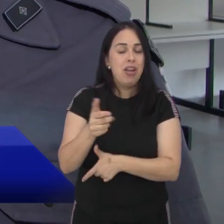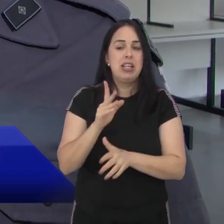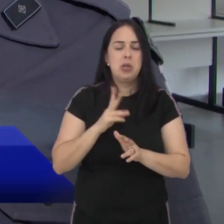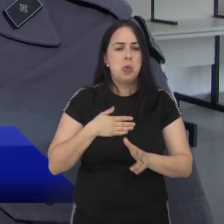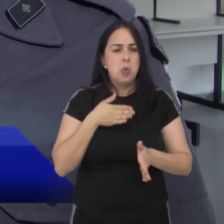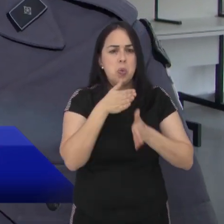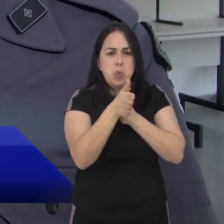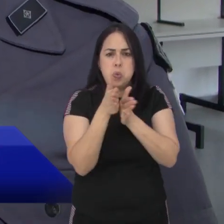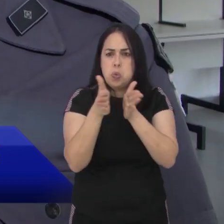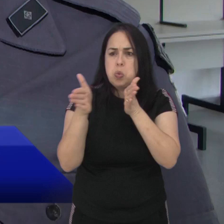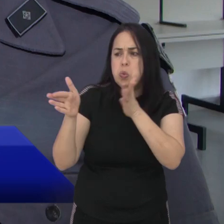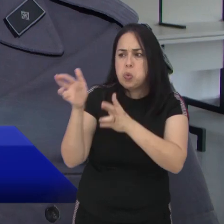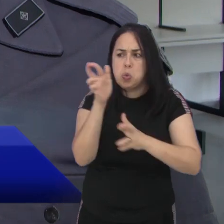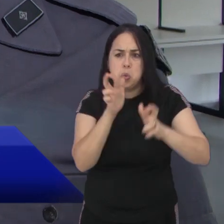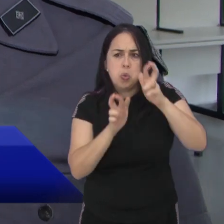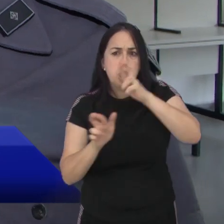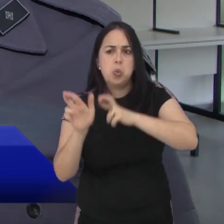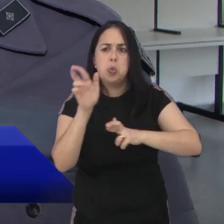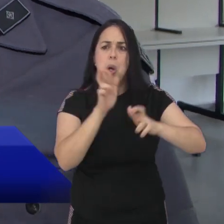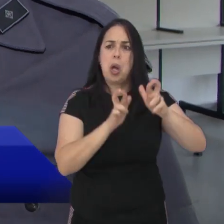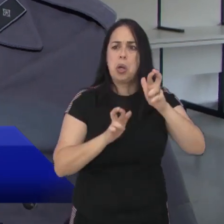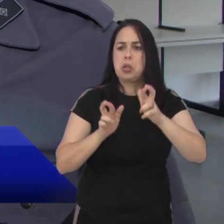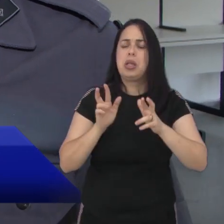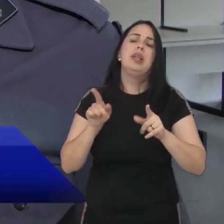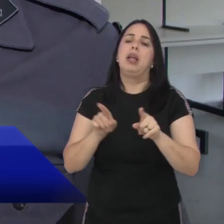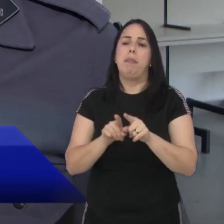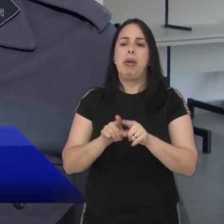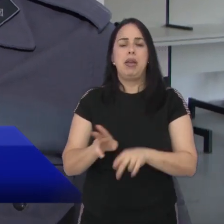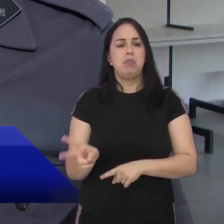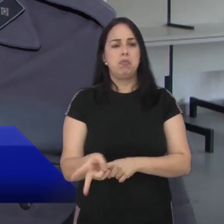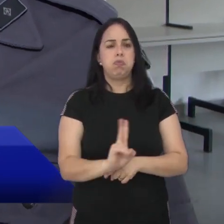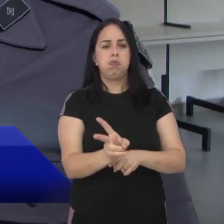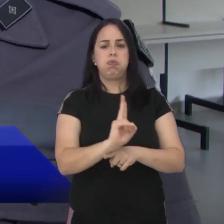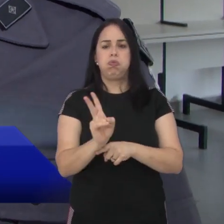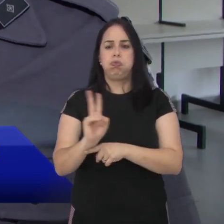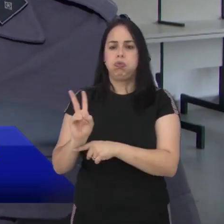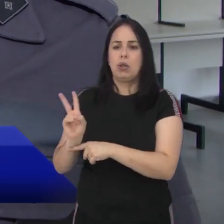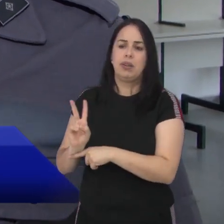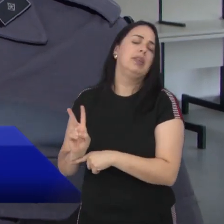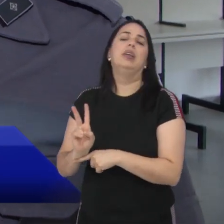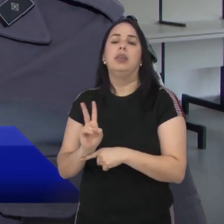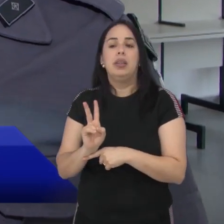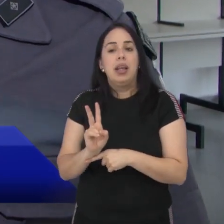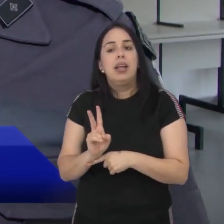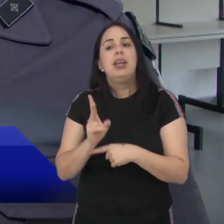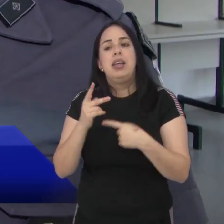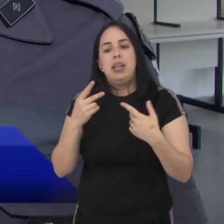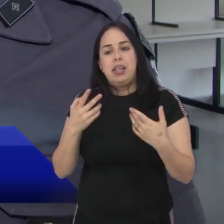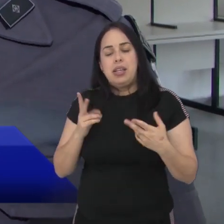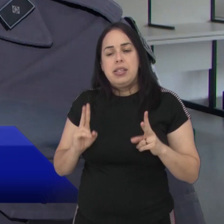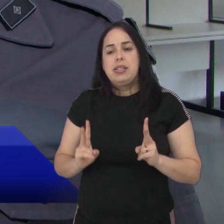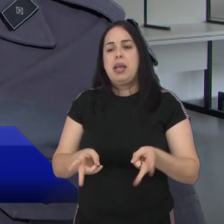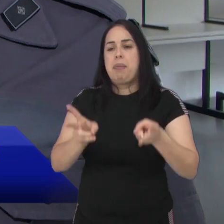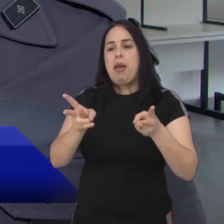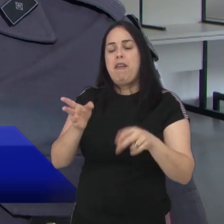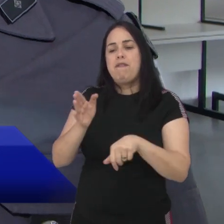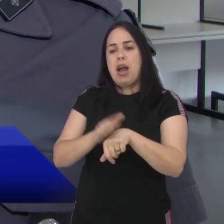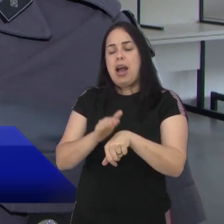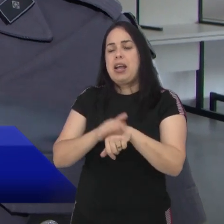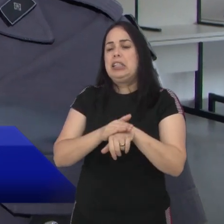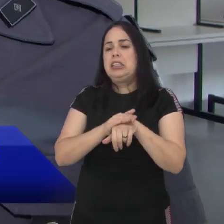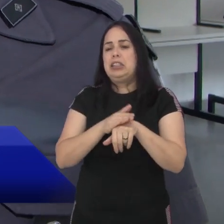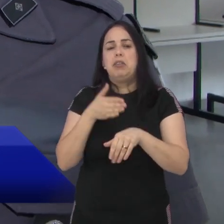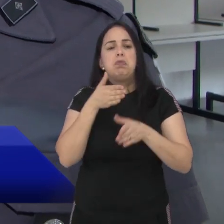muito efetivo nesses locais. A nossa presença com o policiamento preventivo, também nossas operações que são feitas